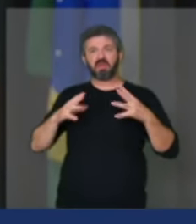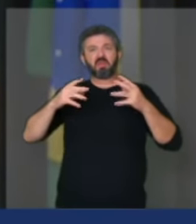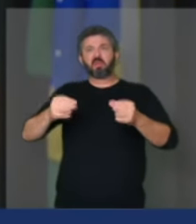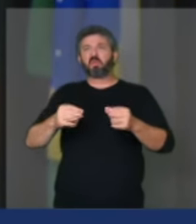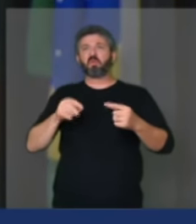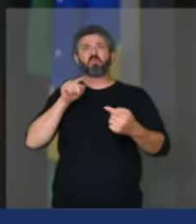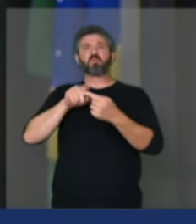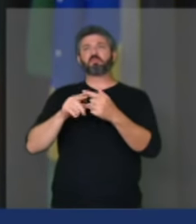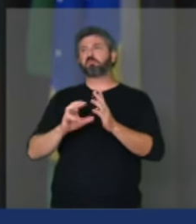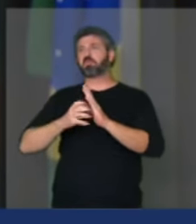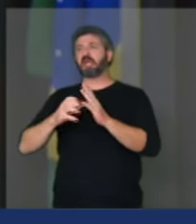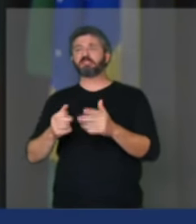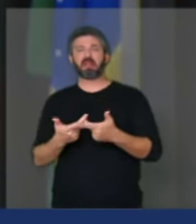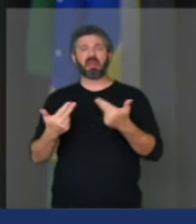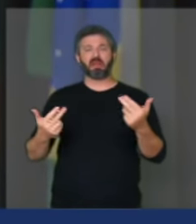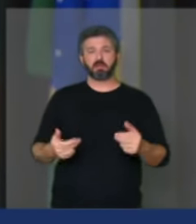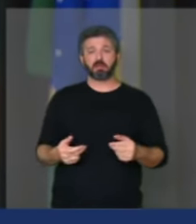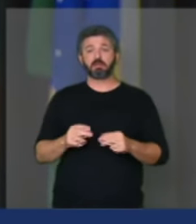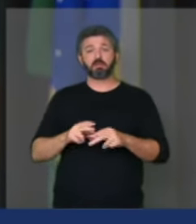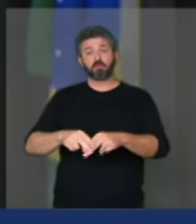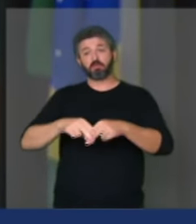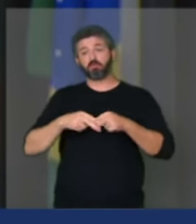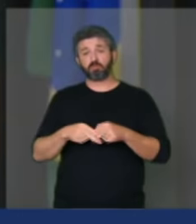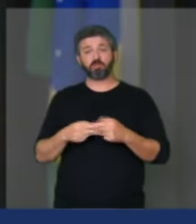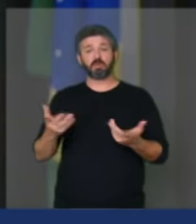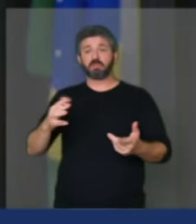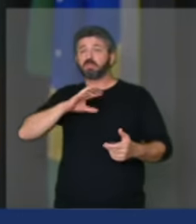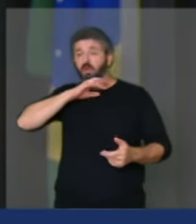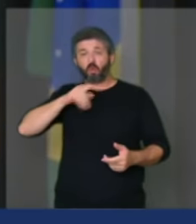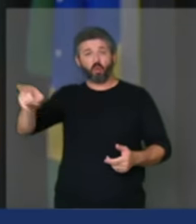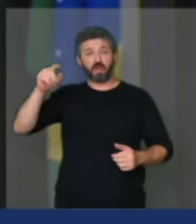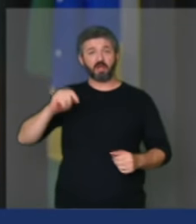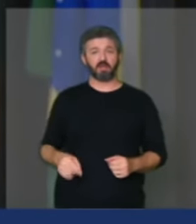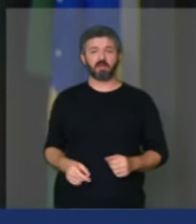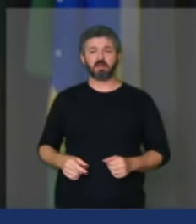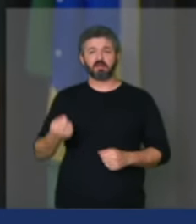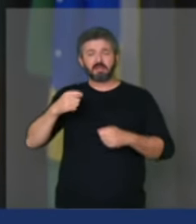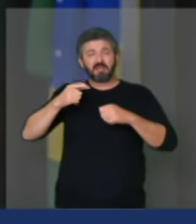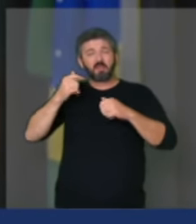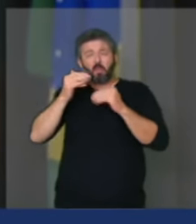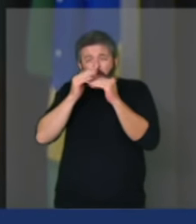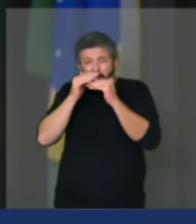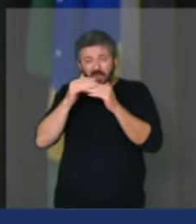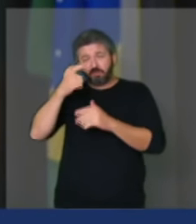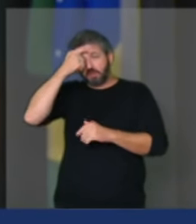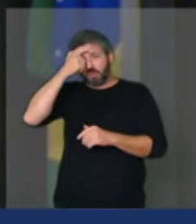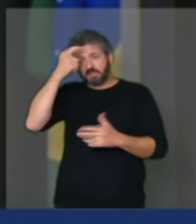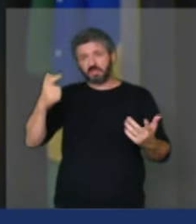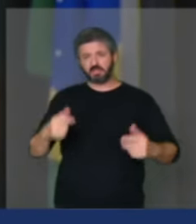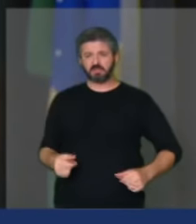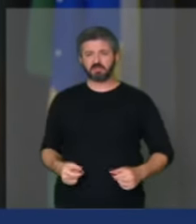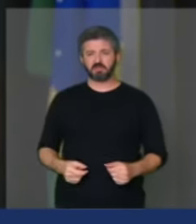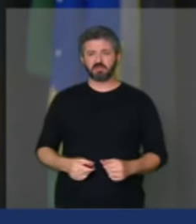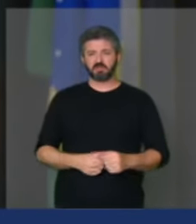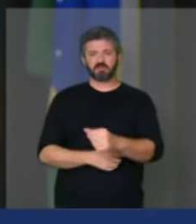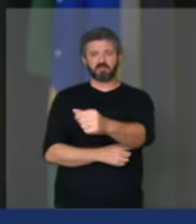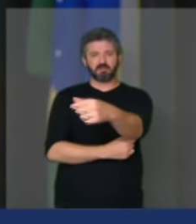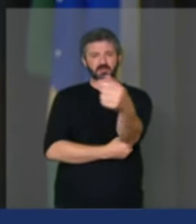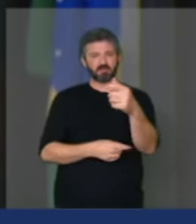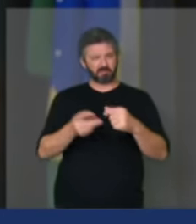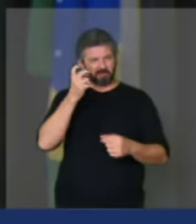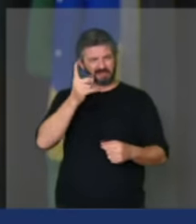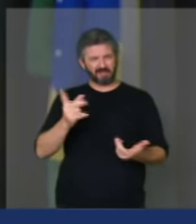partidário por isso que só se dão mal tem que ter o mínimo de bom senso não estão vendo